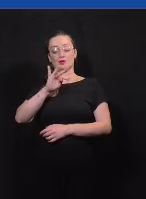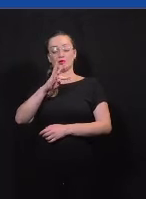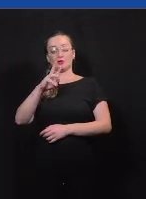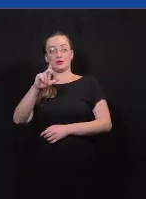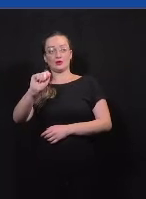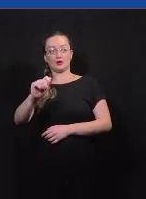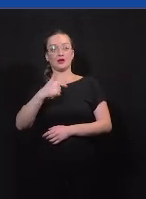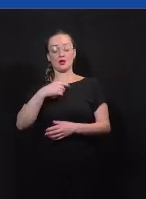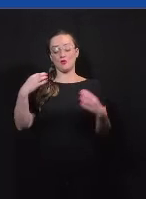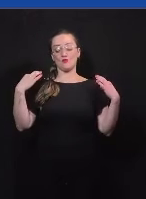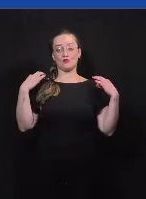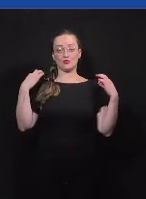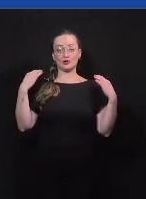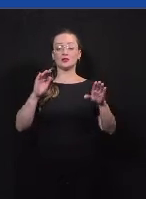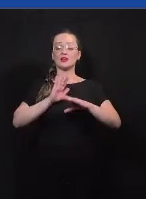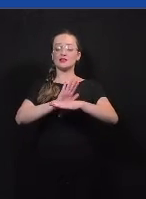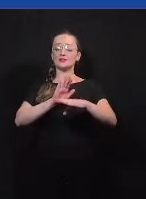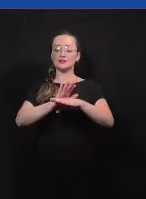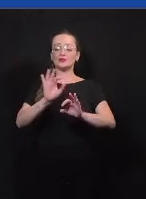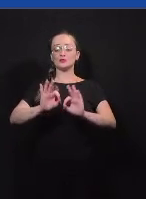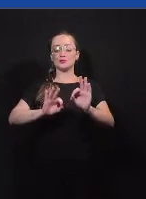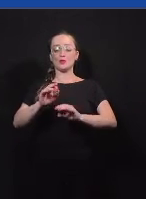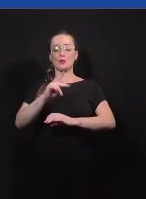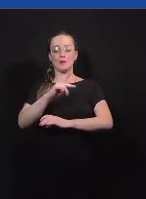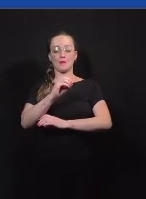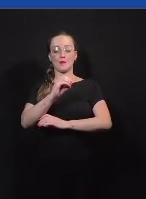voluntária e assistente de programas da Política.